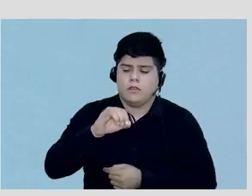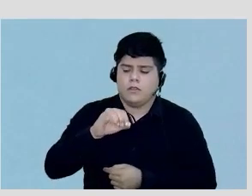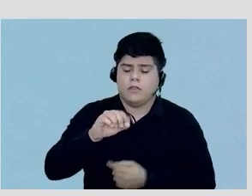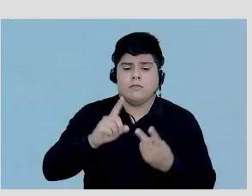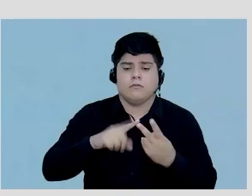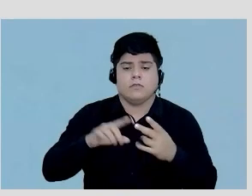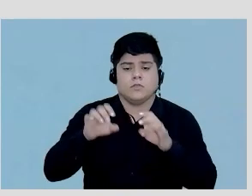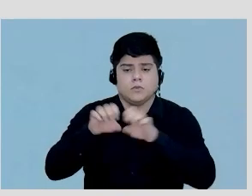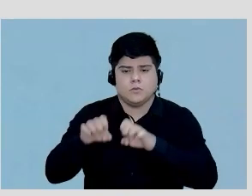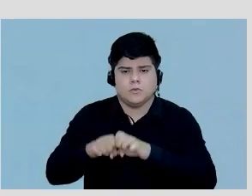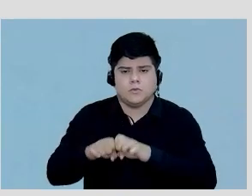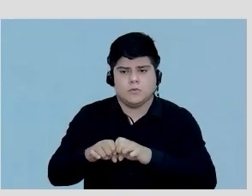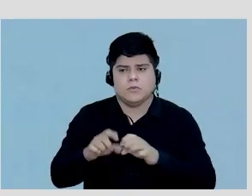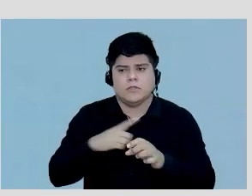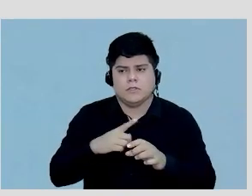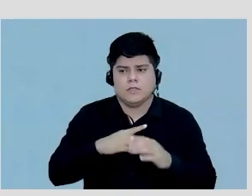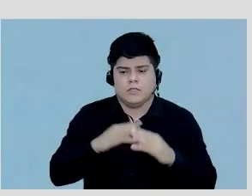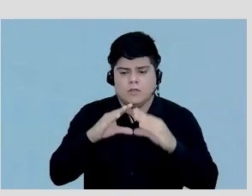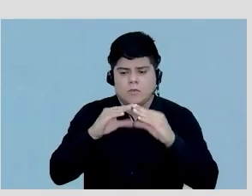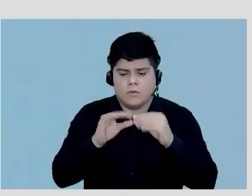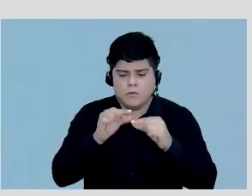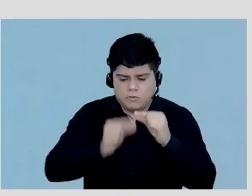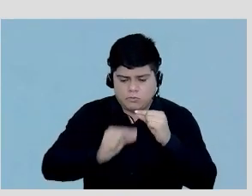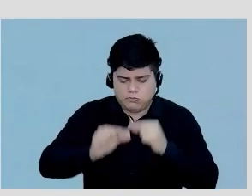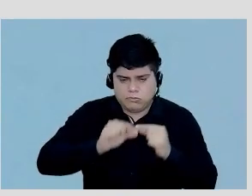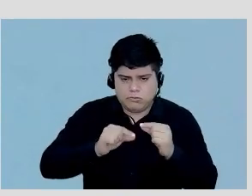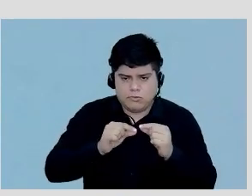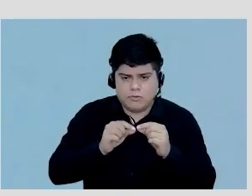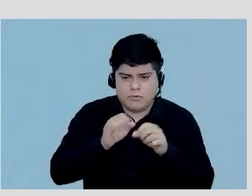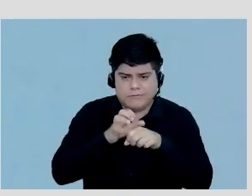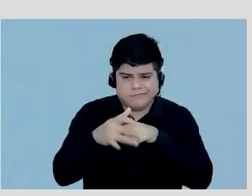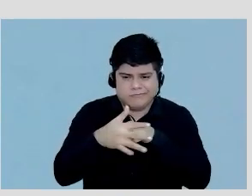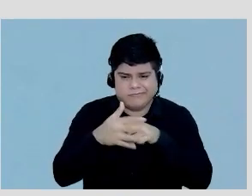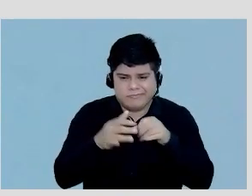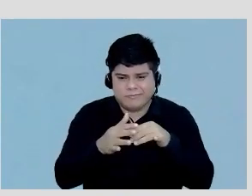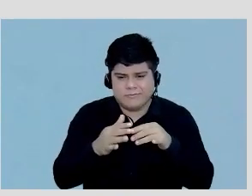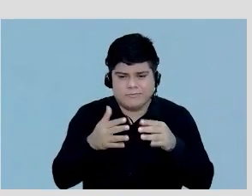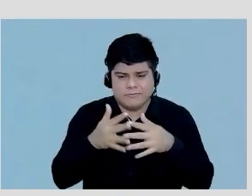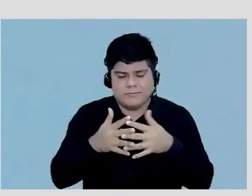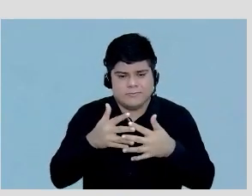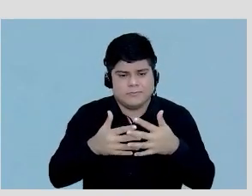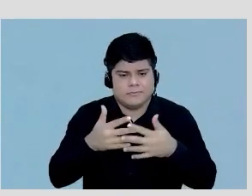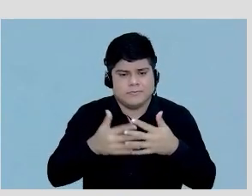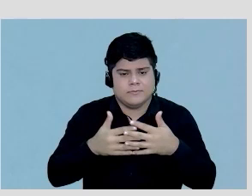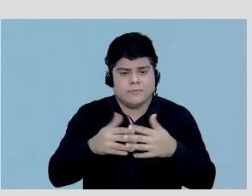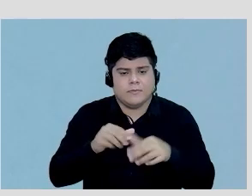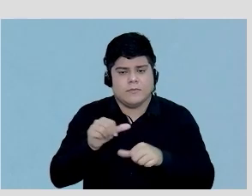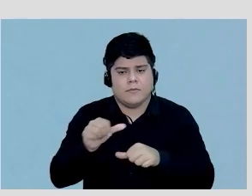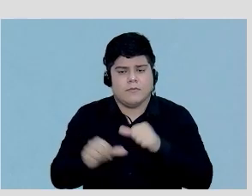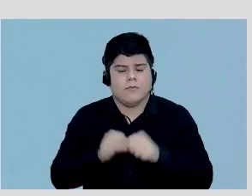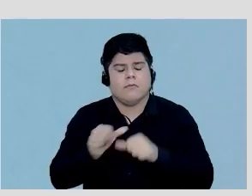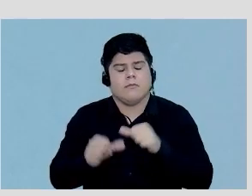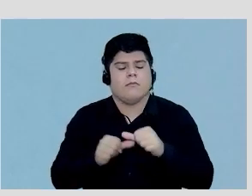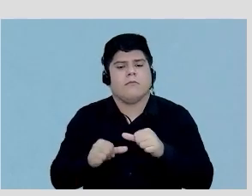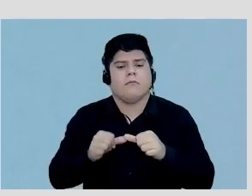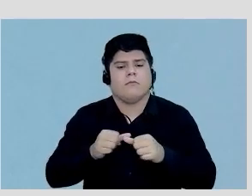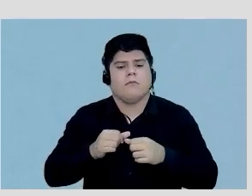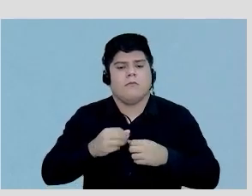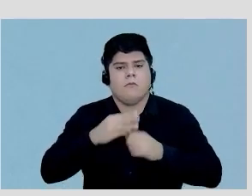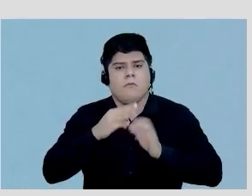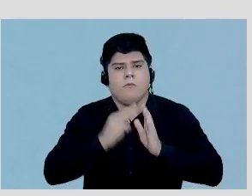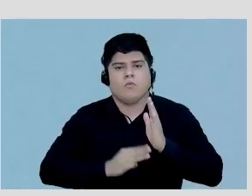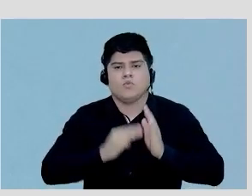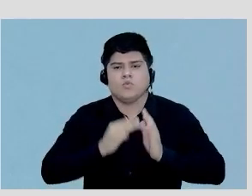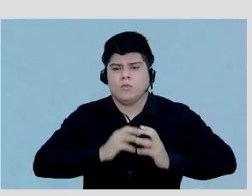estruturas que comprimem o vaso e interferem na microcirculação alterações musculares